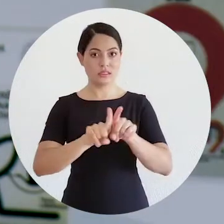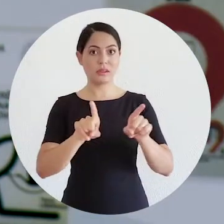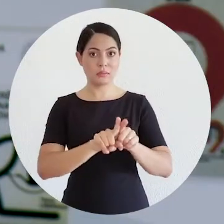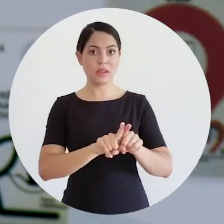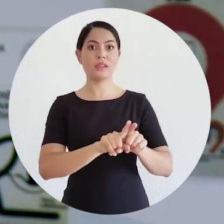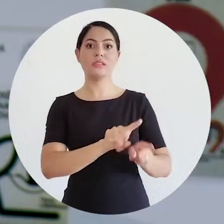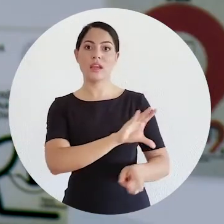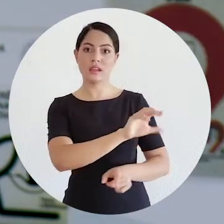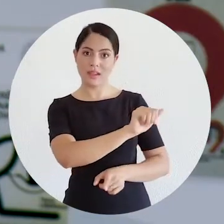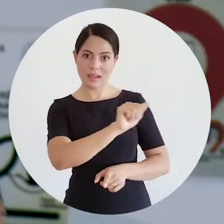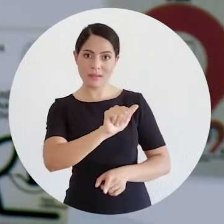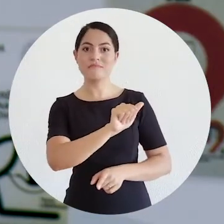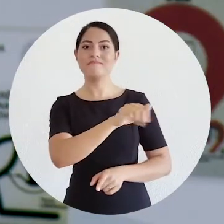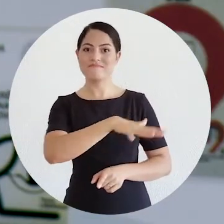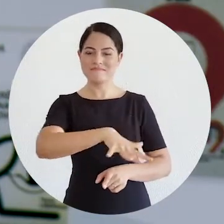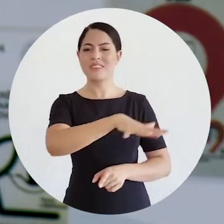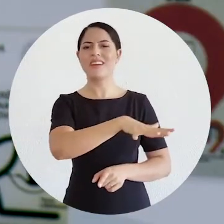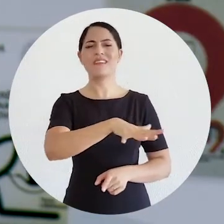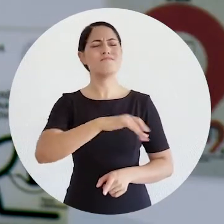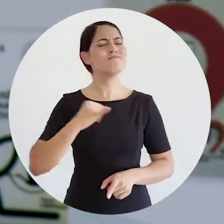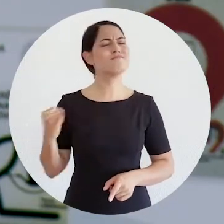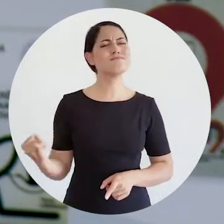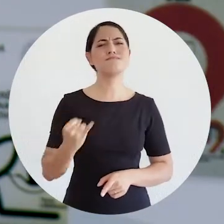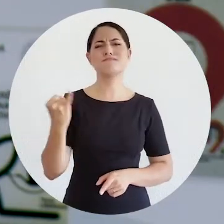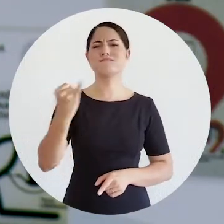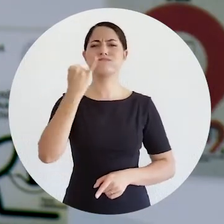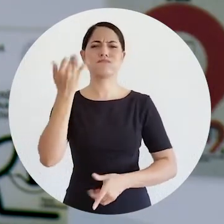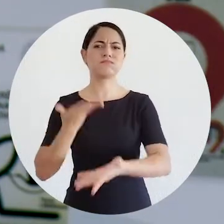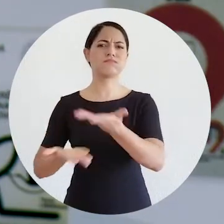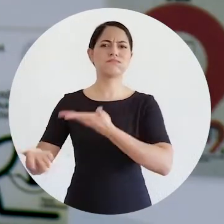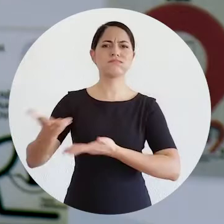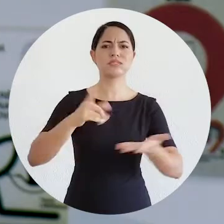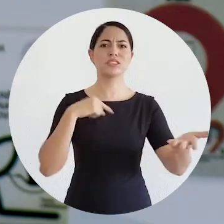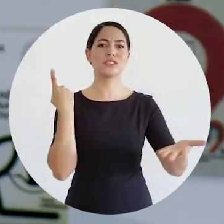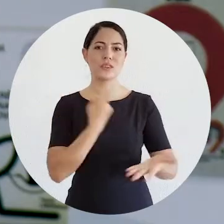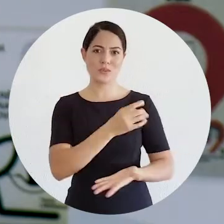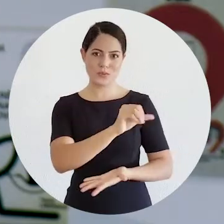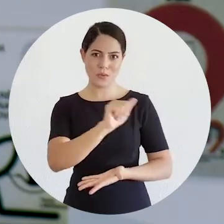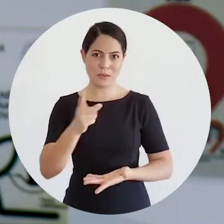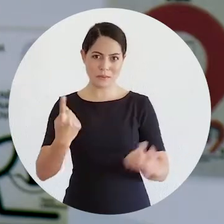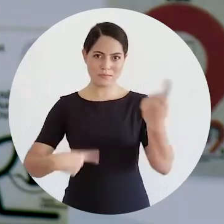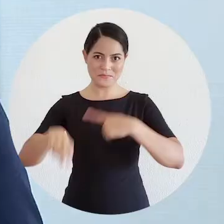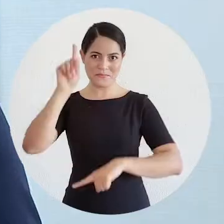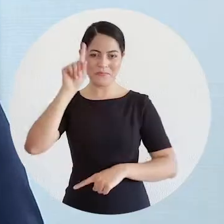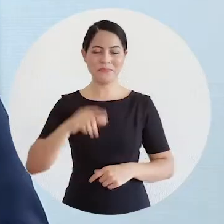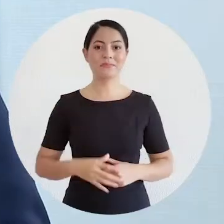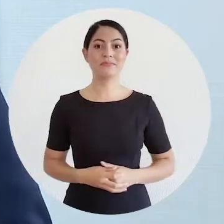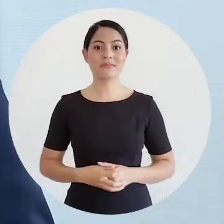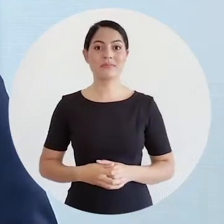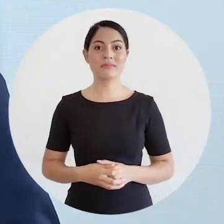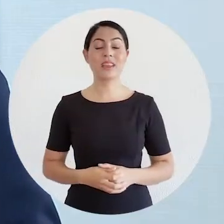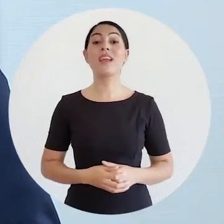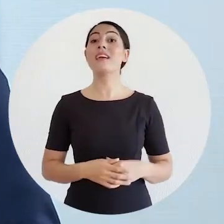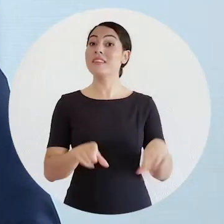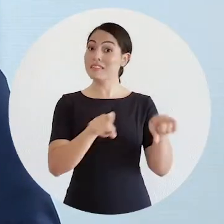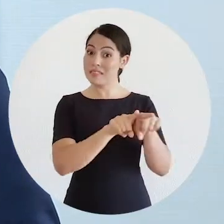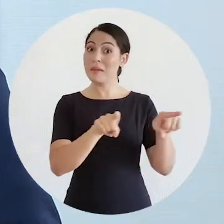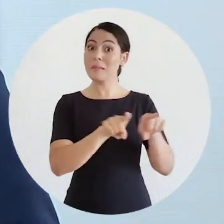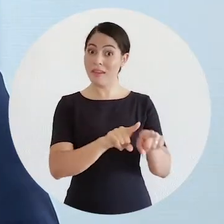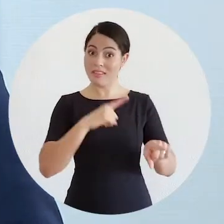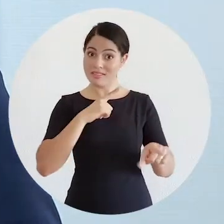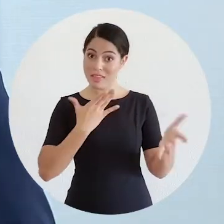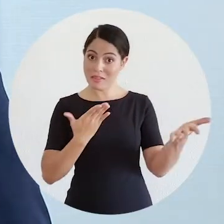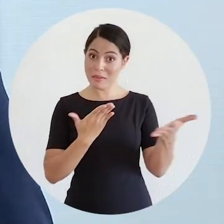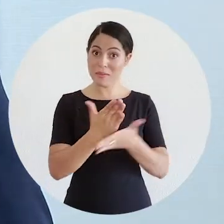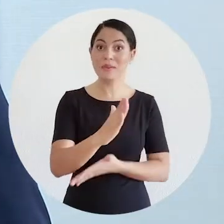Caixa de Assistência. Muito importante para oxigenar a nossa instituição. Também foi aprovada por